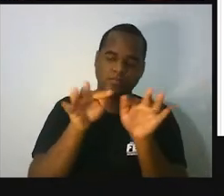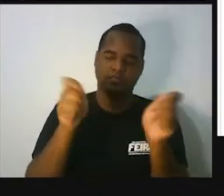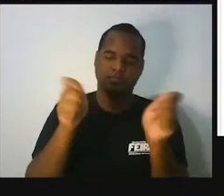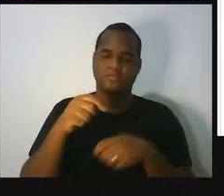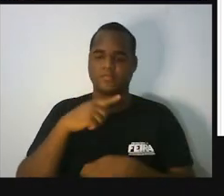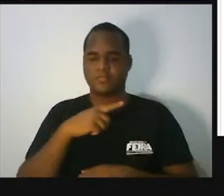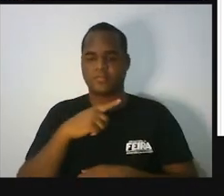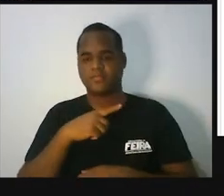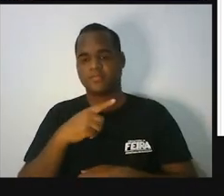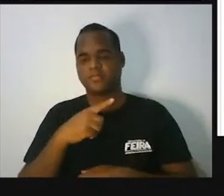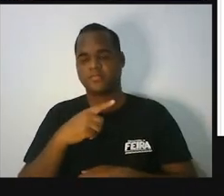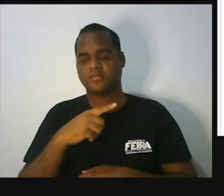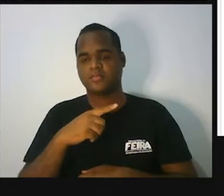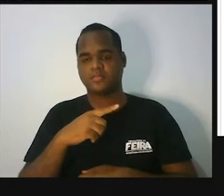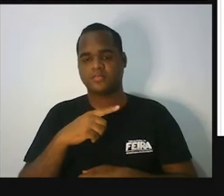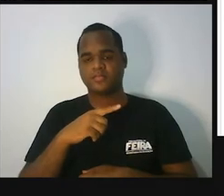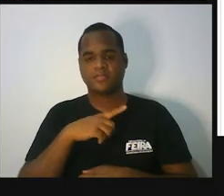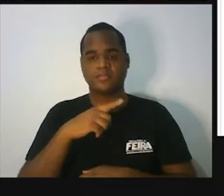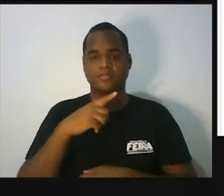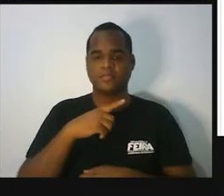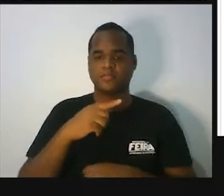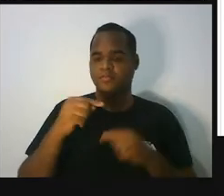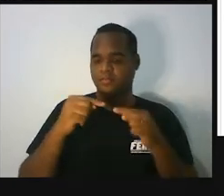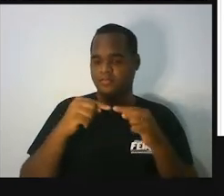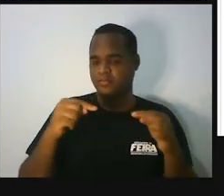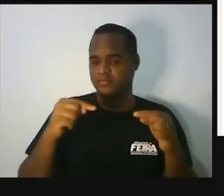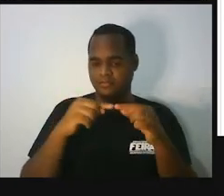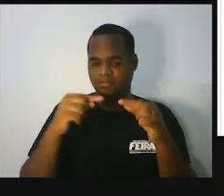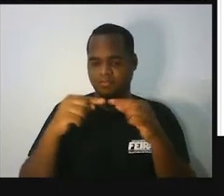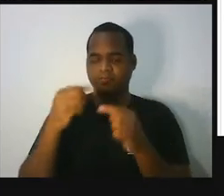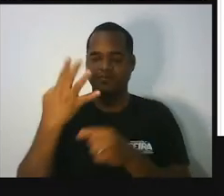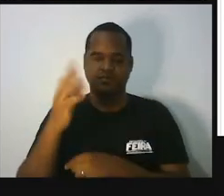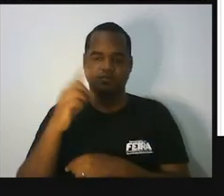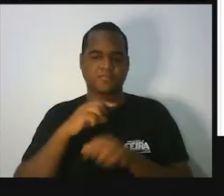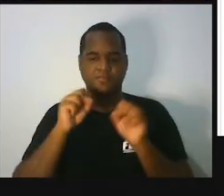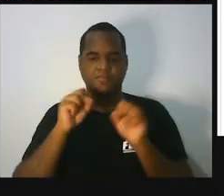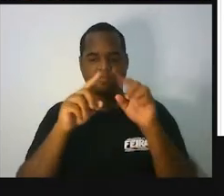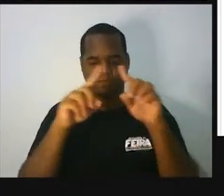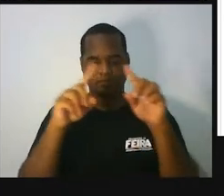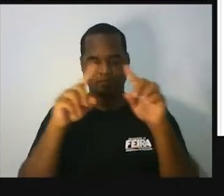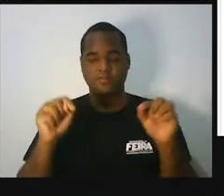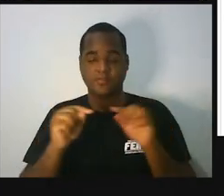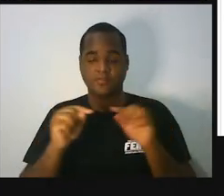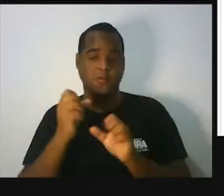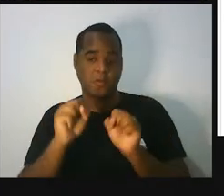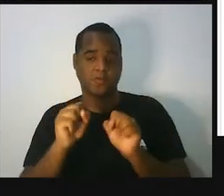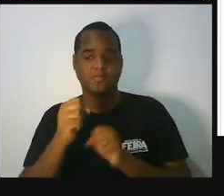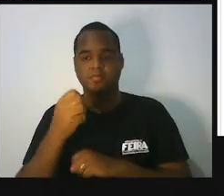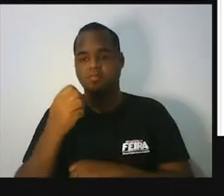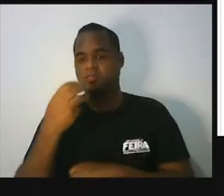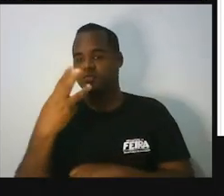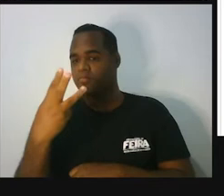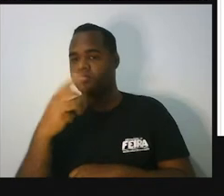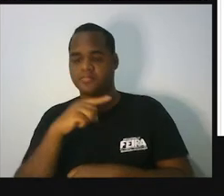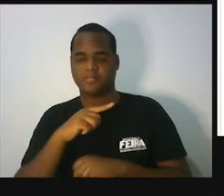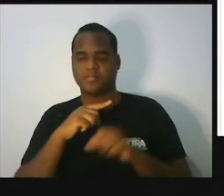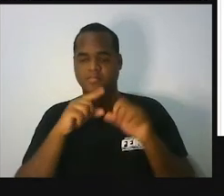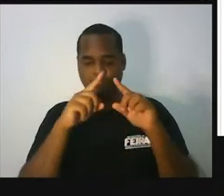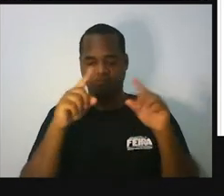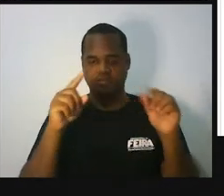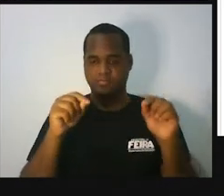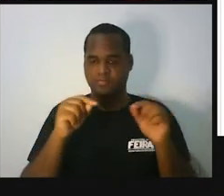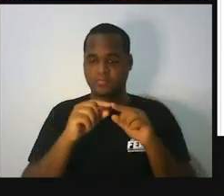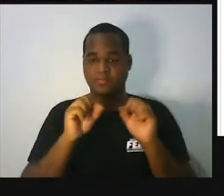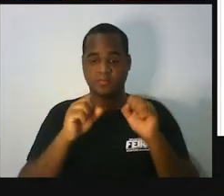quatro palitos você faz uma montagem de um quadrado, com três palitos você faz a montagem de um